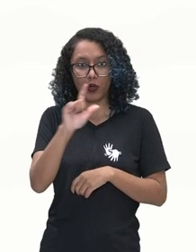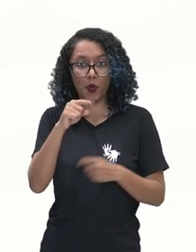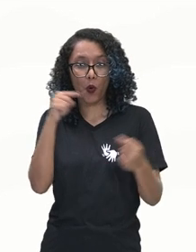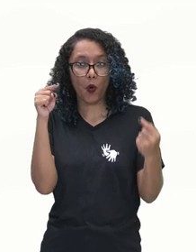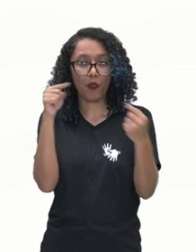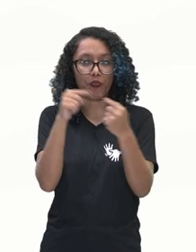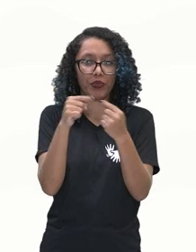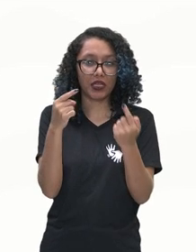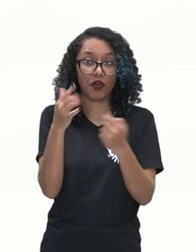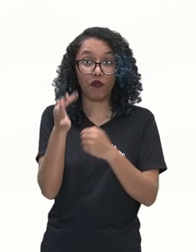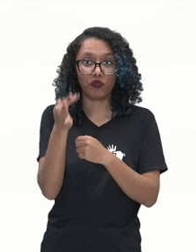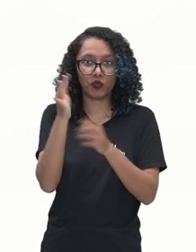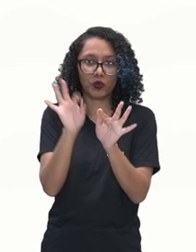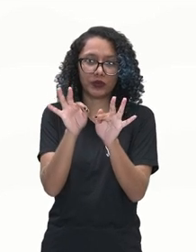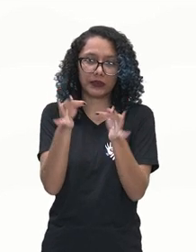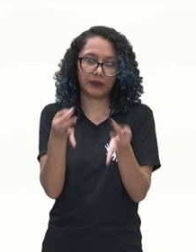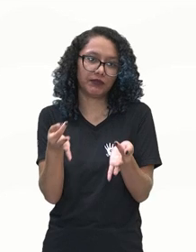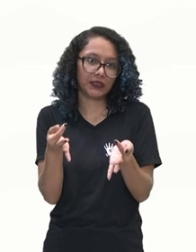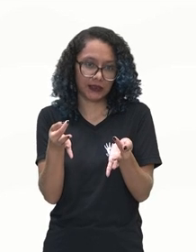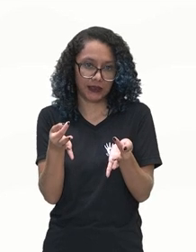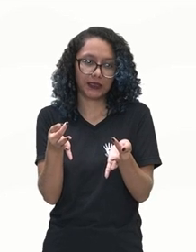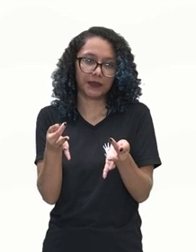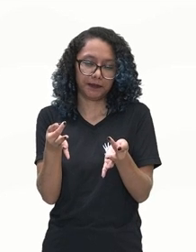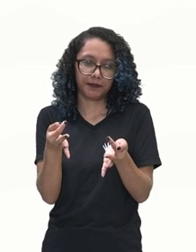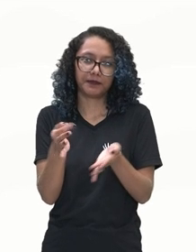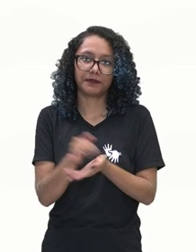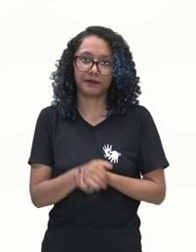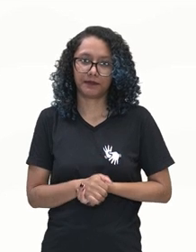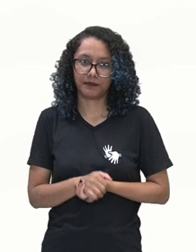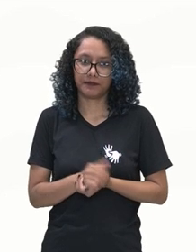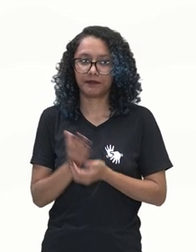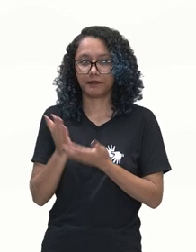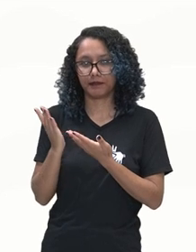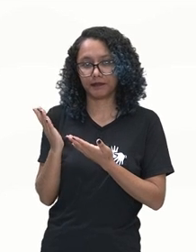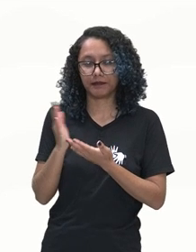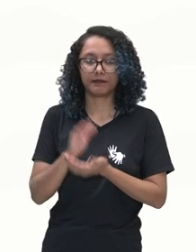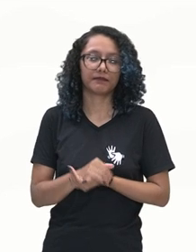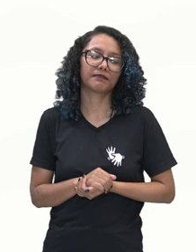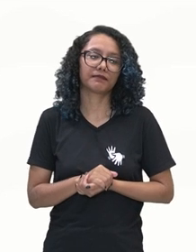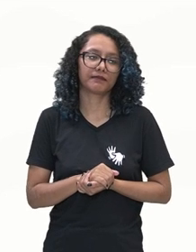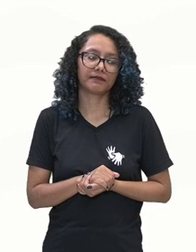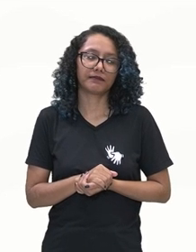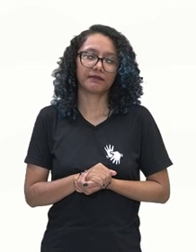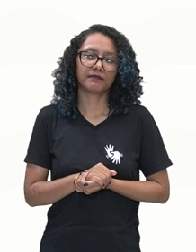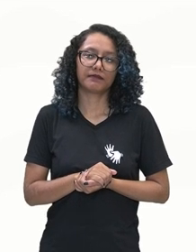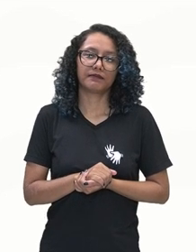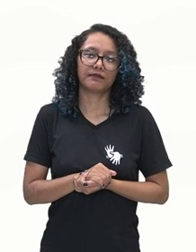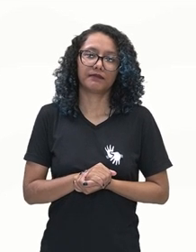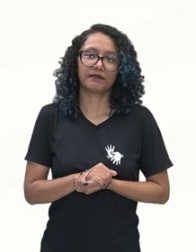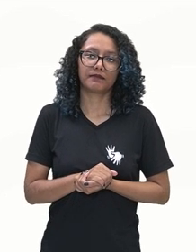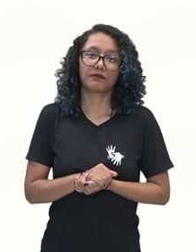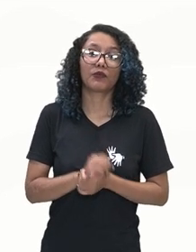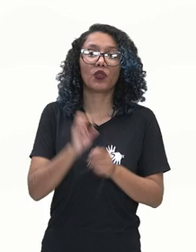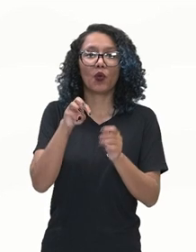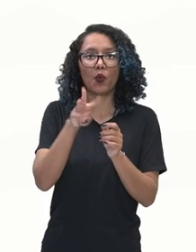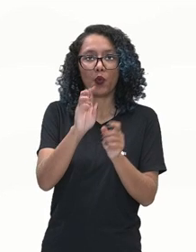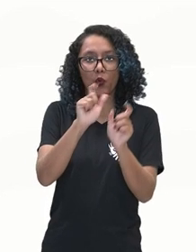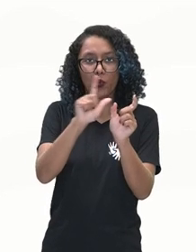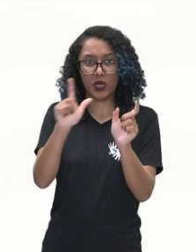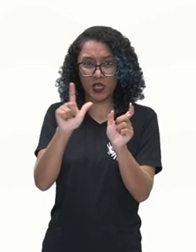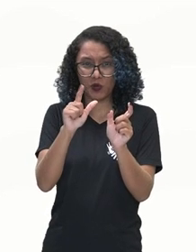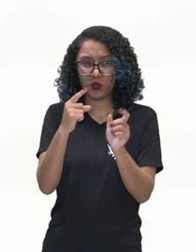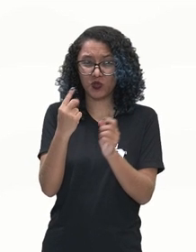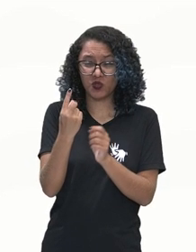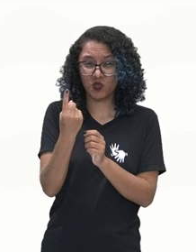ok? Ou seja, o futuro simples. O will, por si, ele não tem uma tradução.